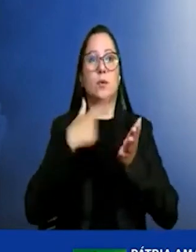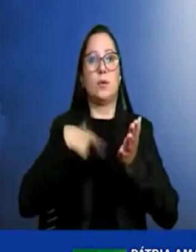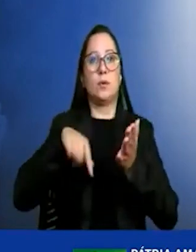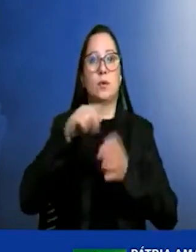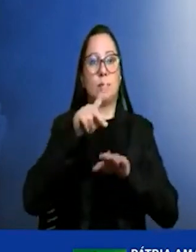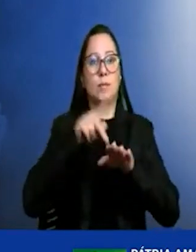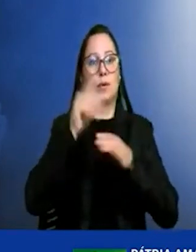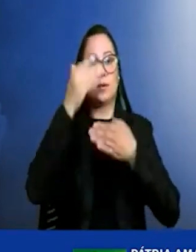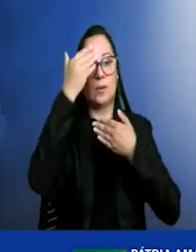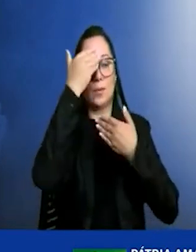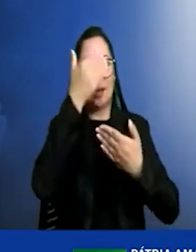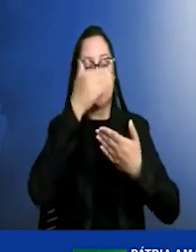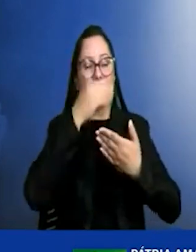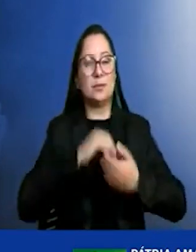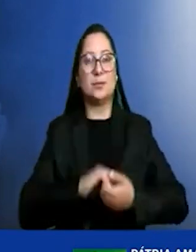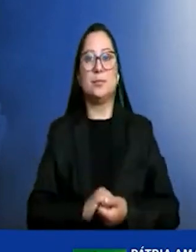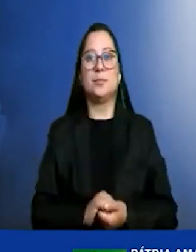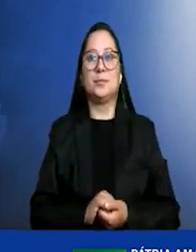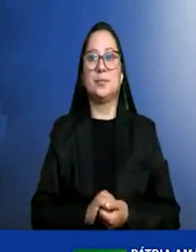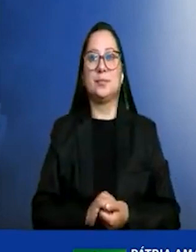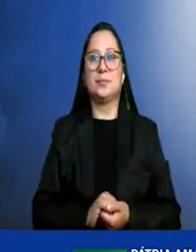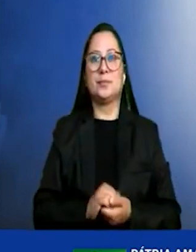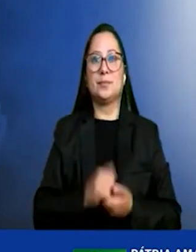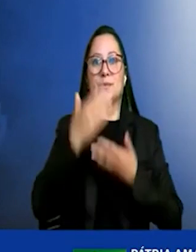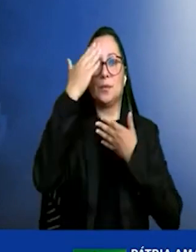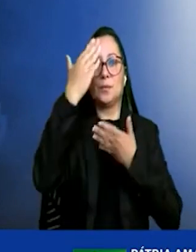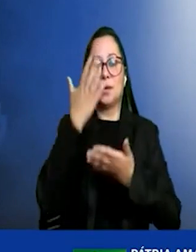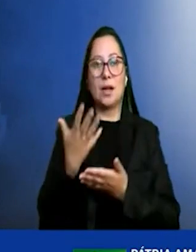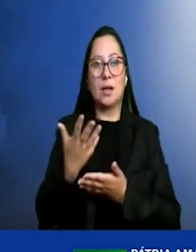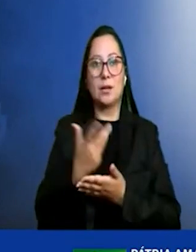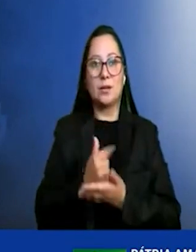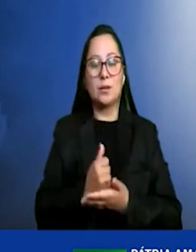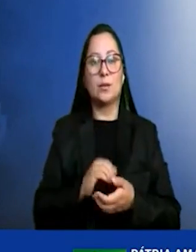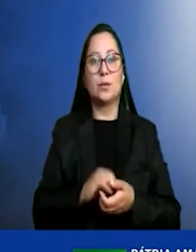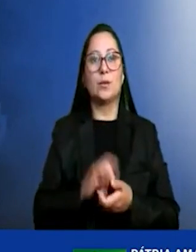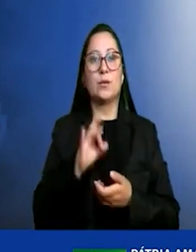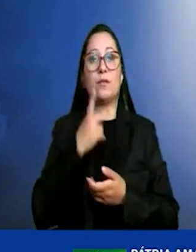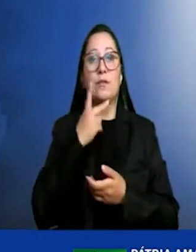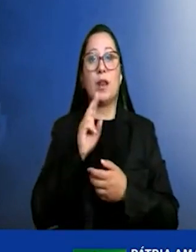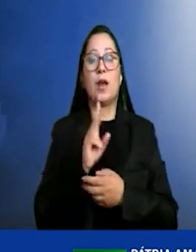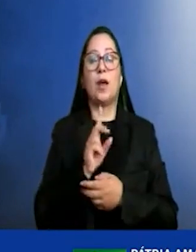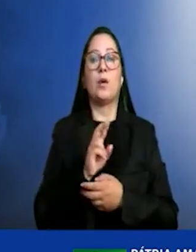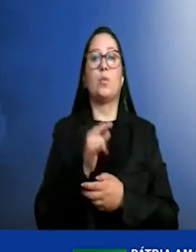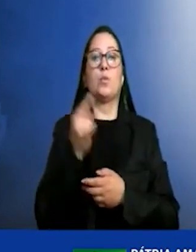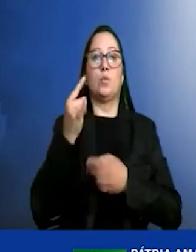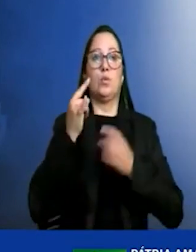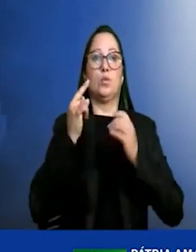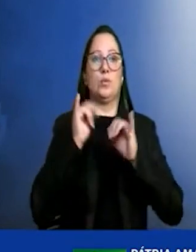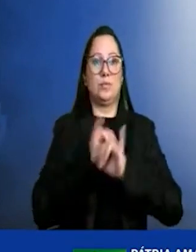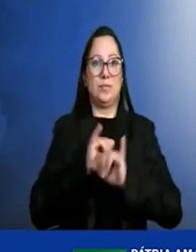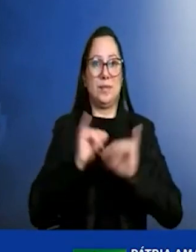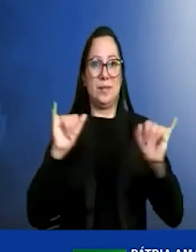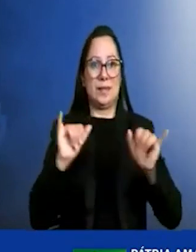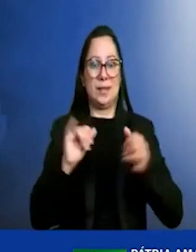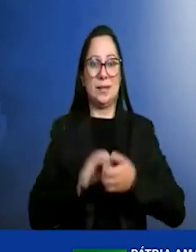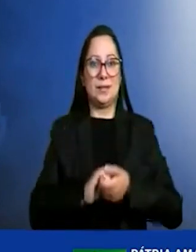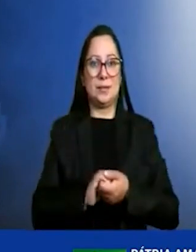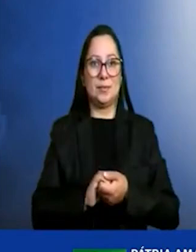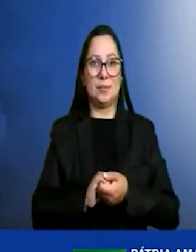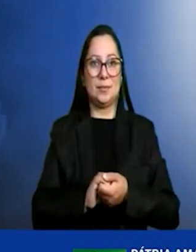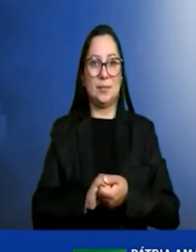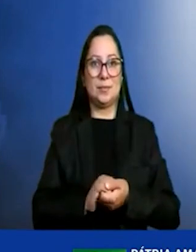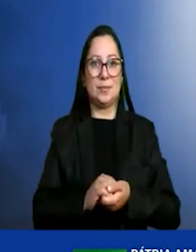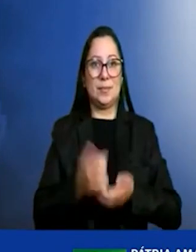obrigado obrigado obrigado a todos eu vou deixar apenas reforçar uma última mensagem eu gostaria que é uma bandeira que nós deveríamos